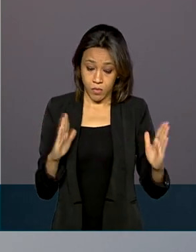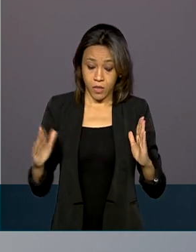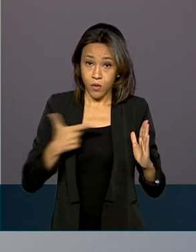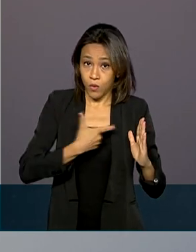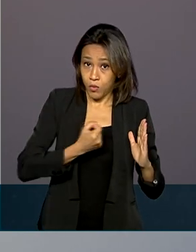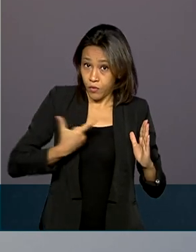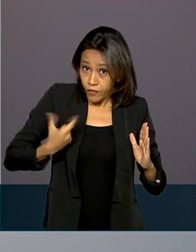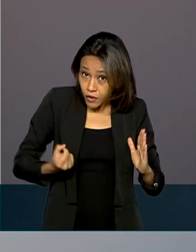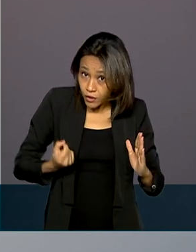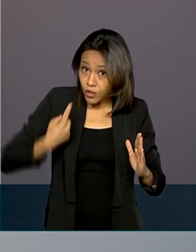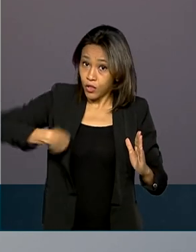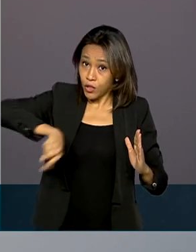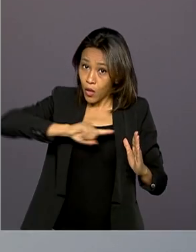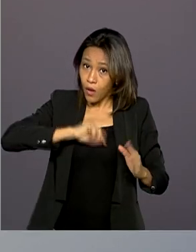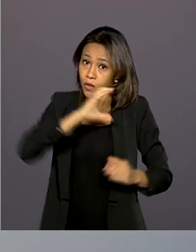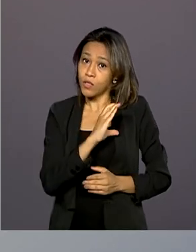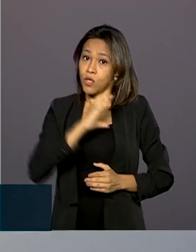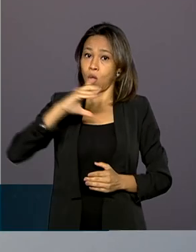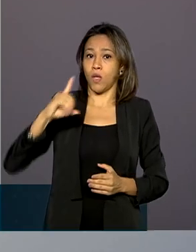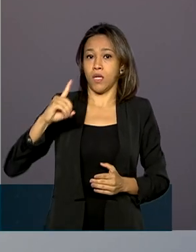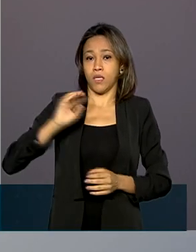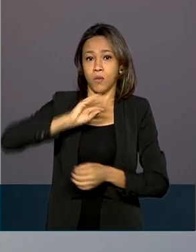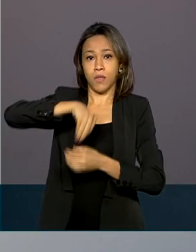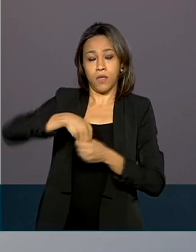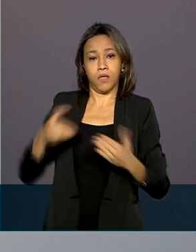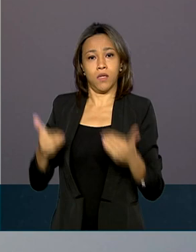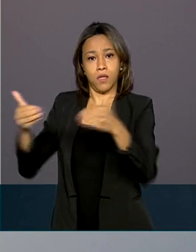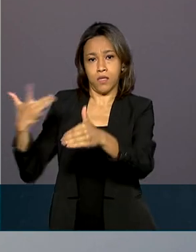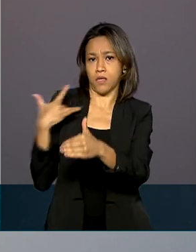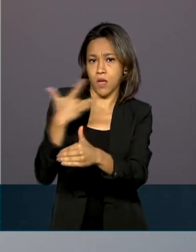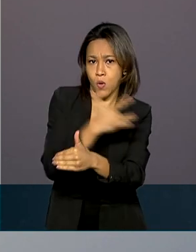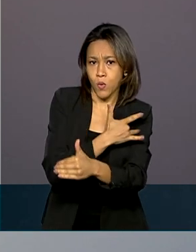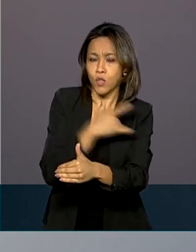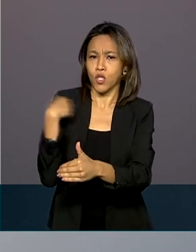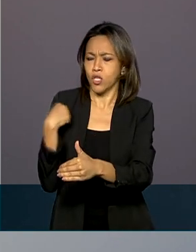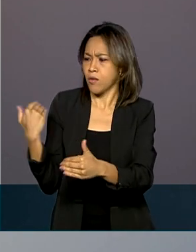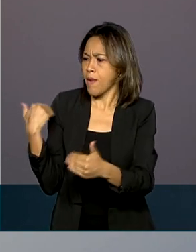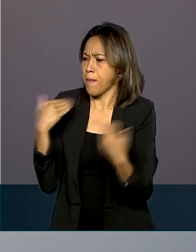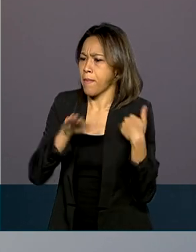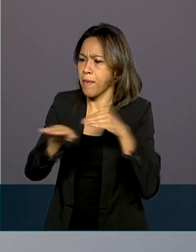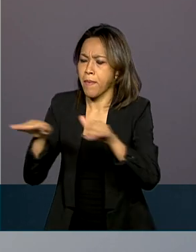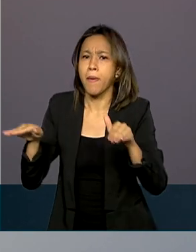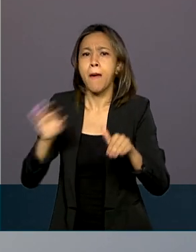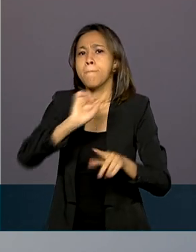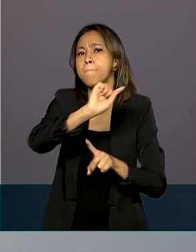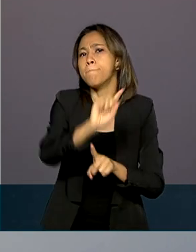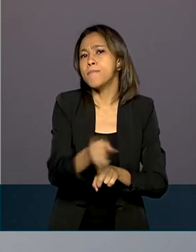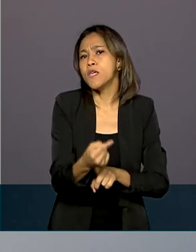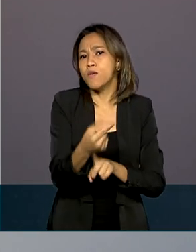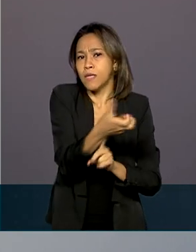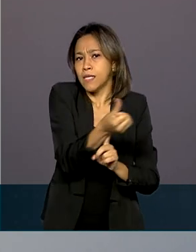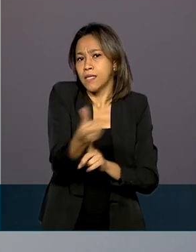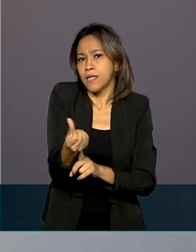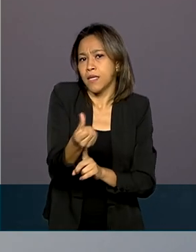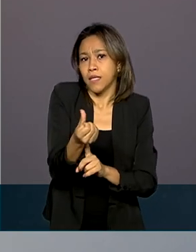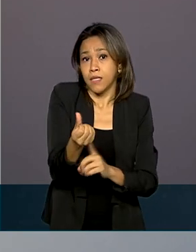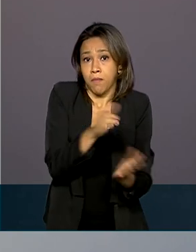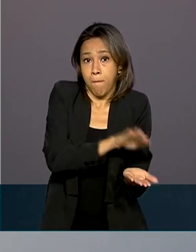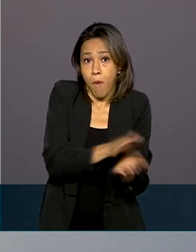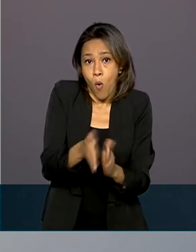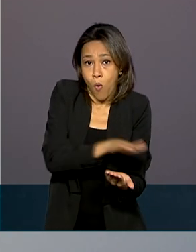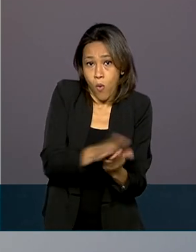nós da coordenação do Ministério da Saúde, fizemos a mobilização de aproximadamente 1.600 bolsas de sangue